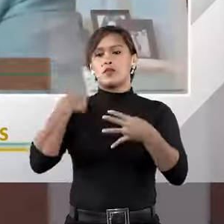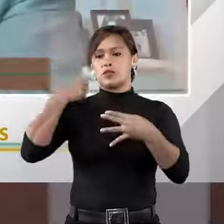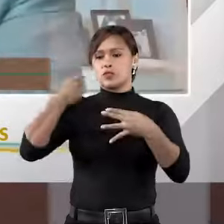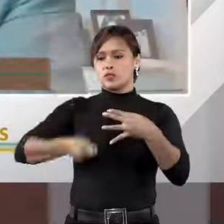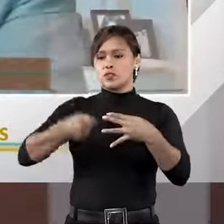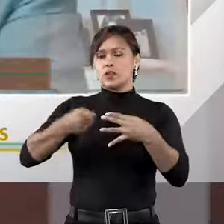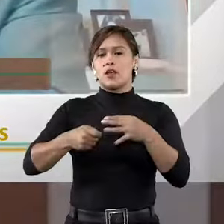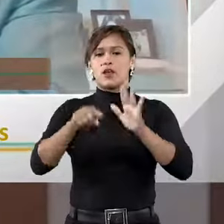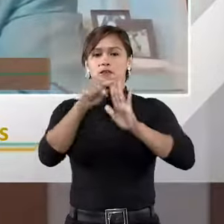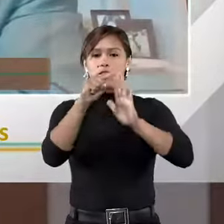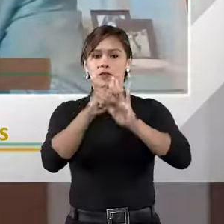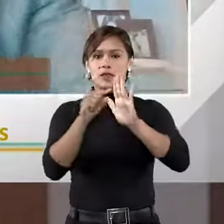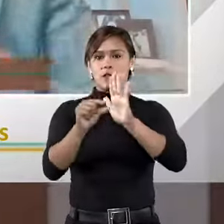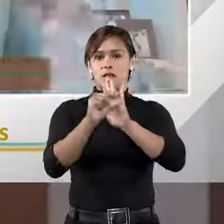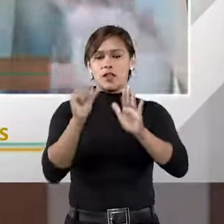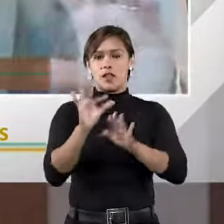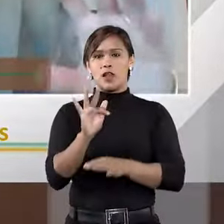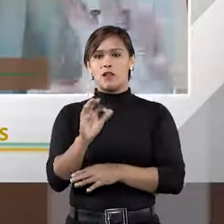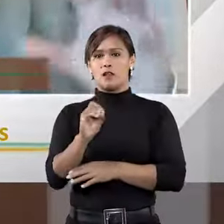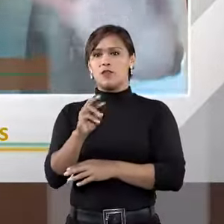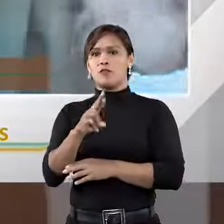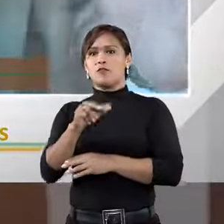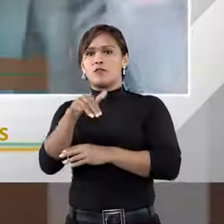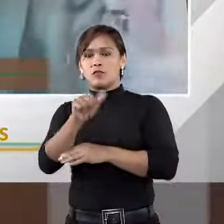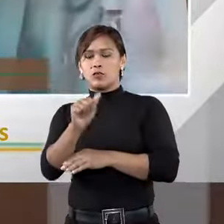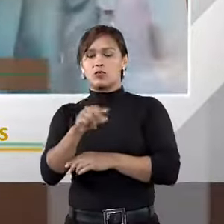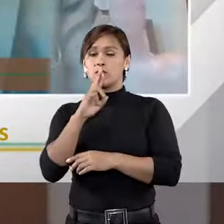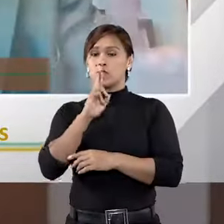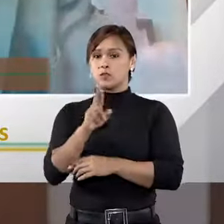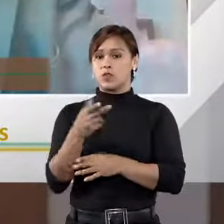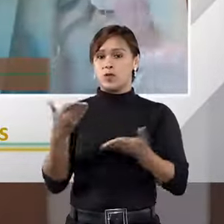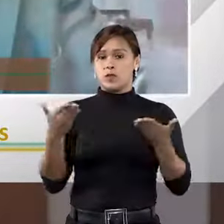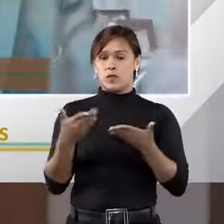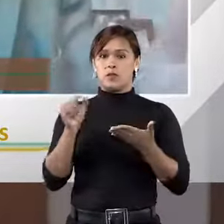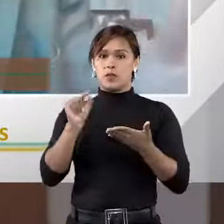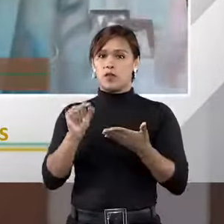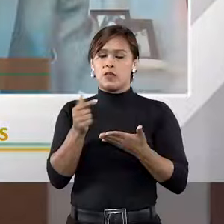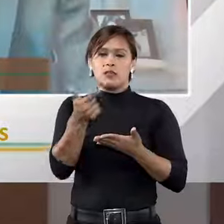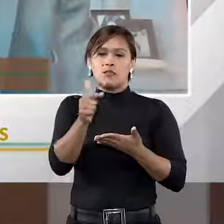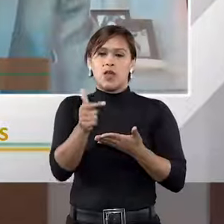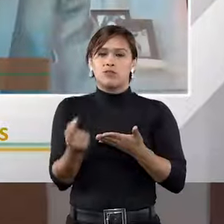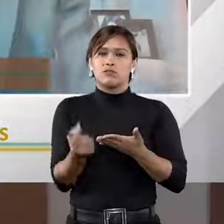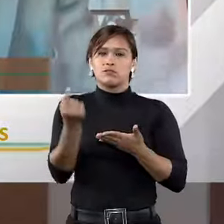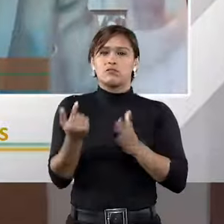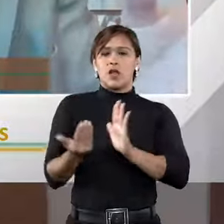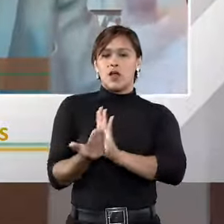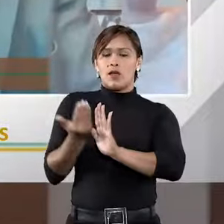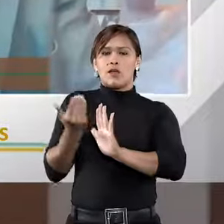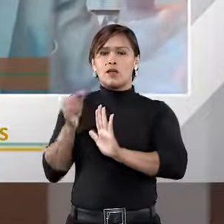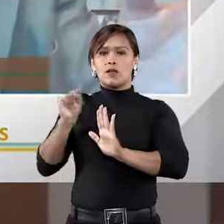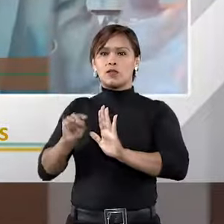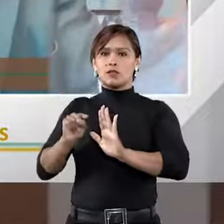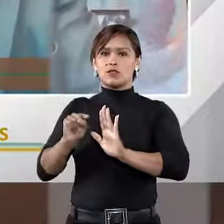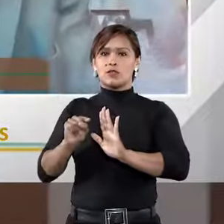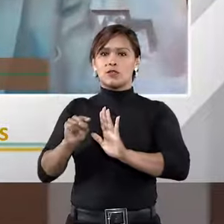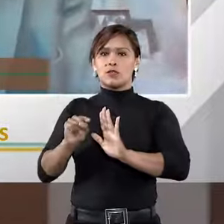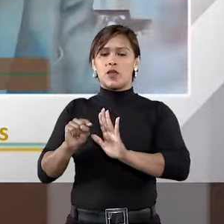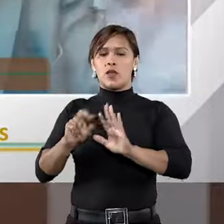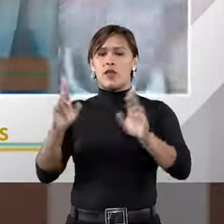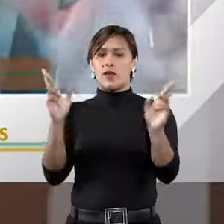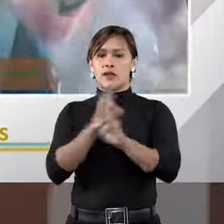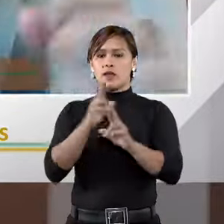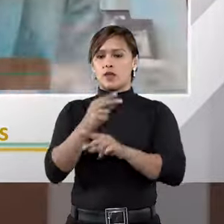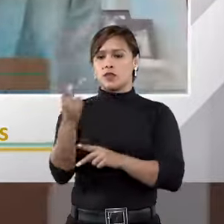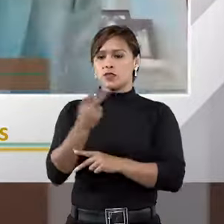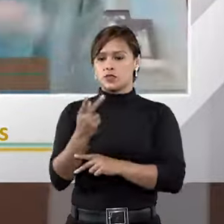para isso, vai se aplicar a cláusula de eleição de foro. Então, começo respondendo por aí a questão. Não há uma antinomia relativamente